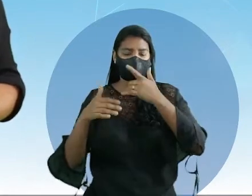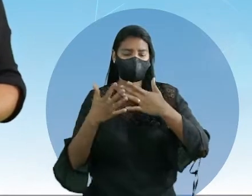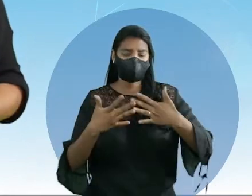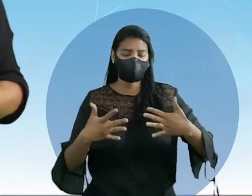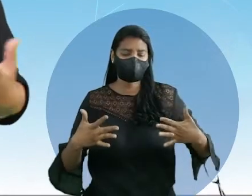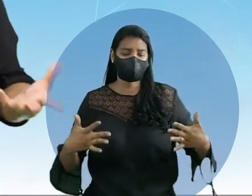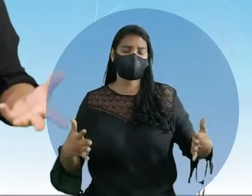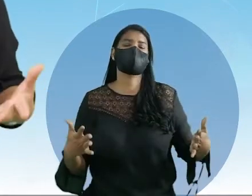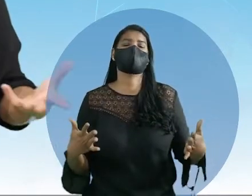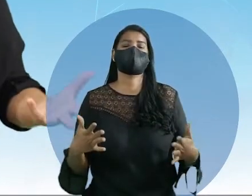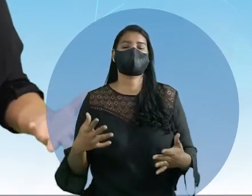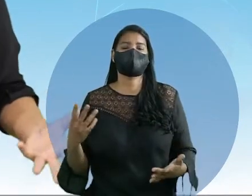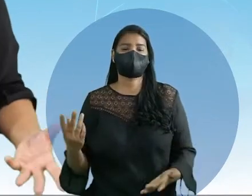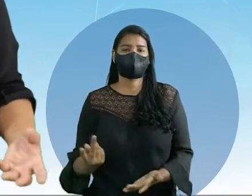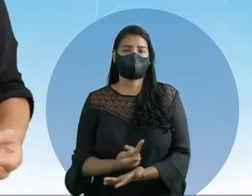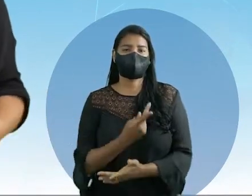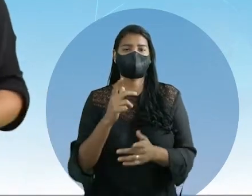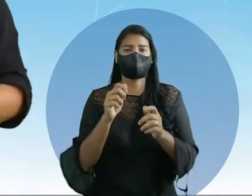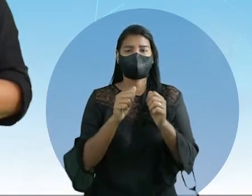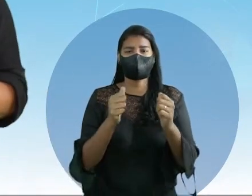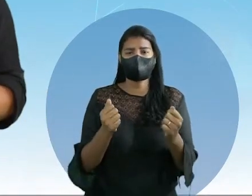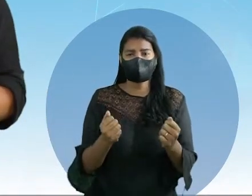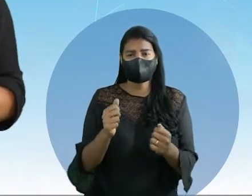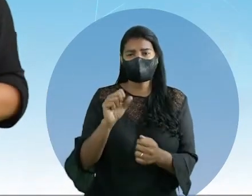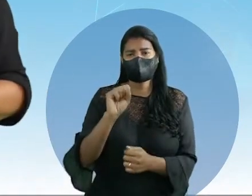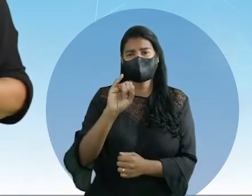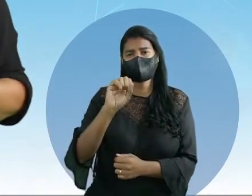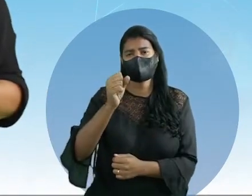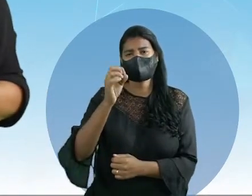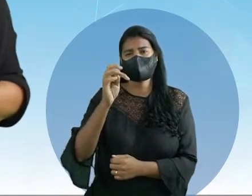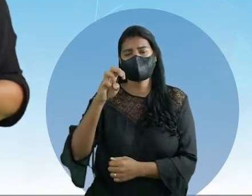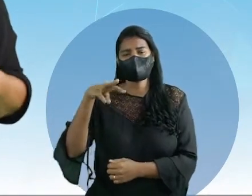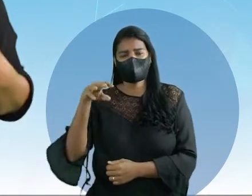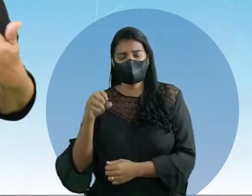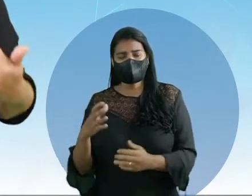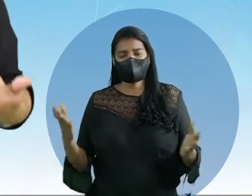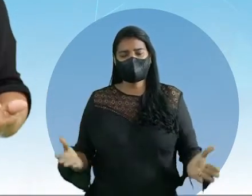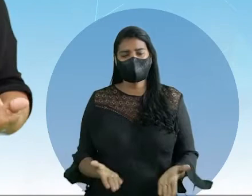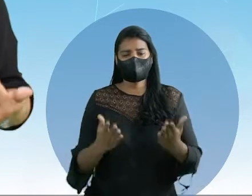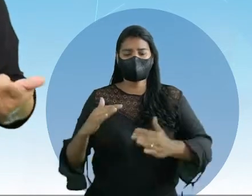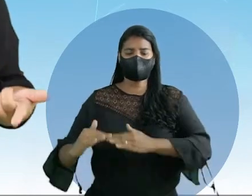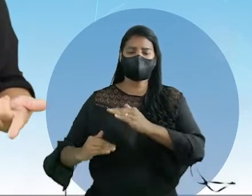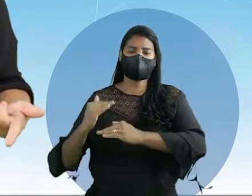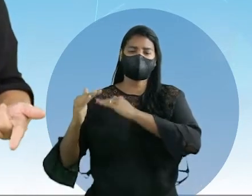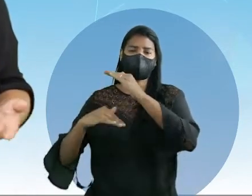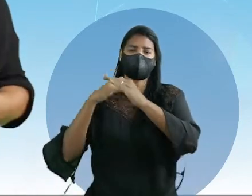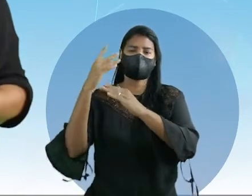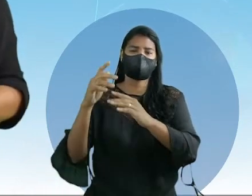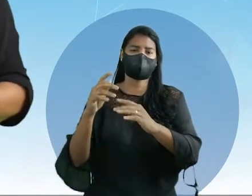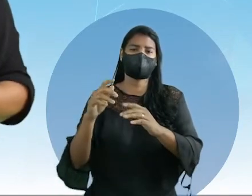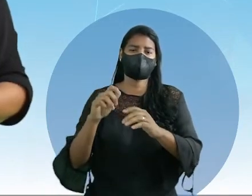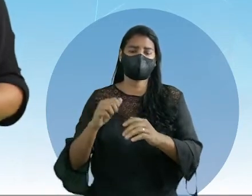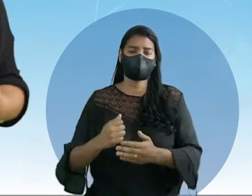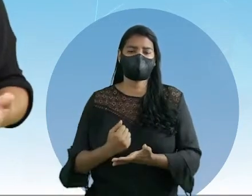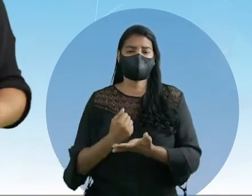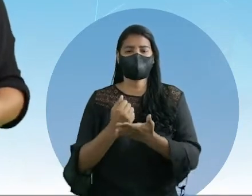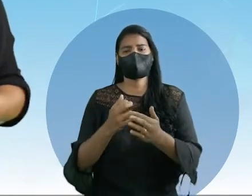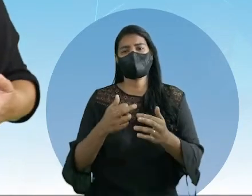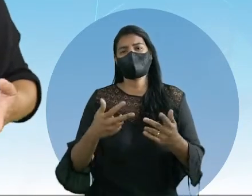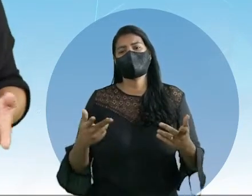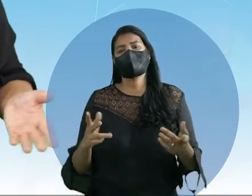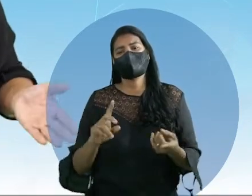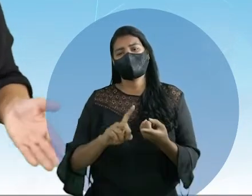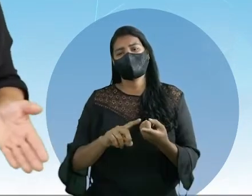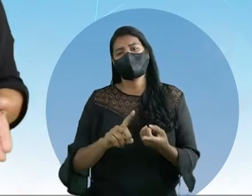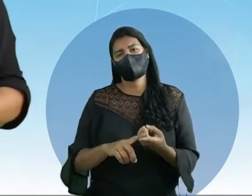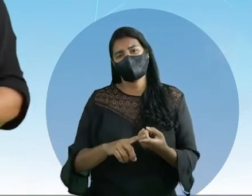e tentar recuperar os ecossistemas degradados, promovendo o desenvolvimento sustentável, entre outros fatores que